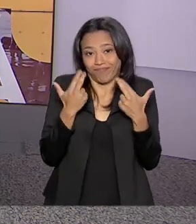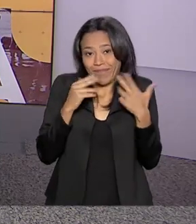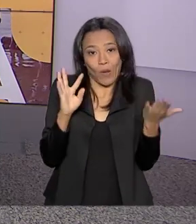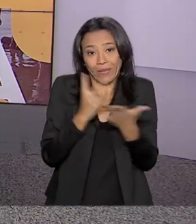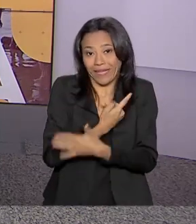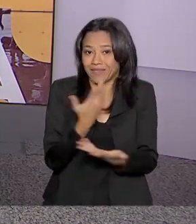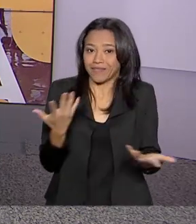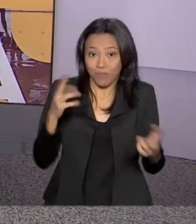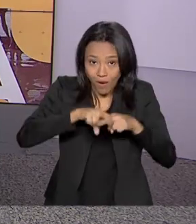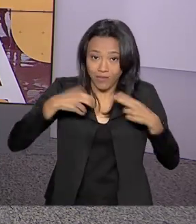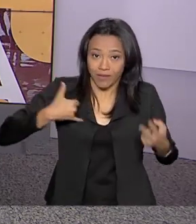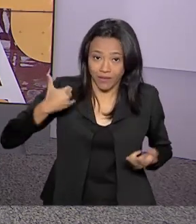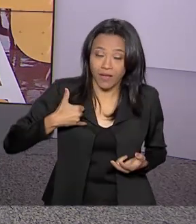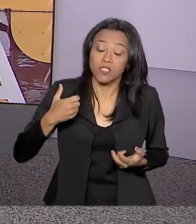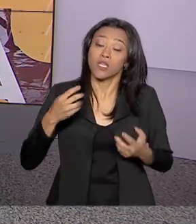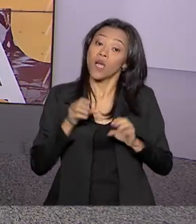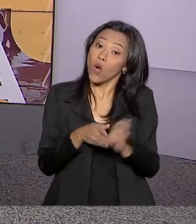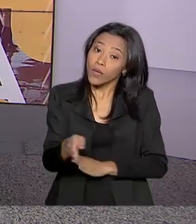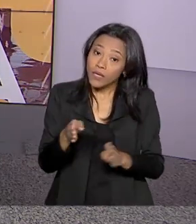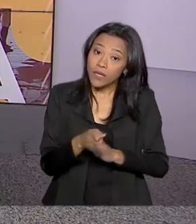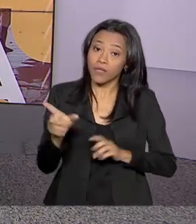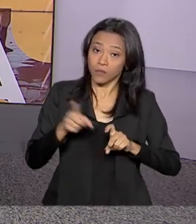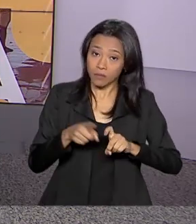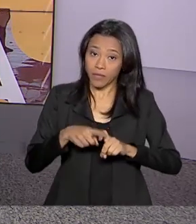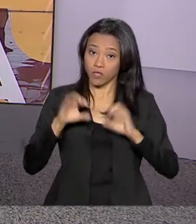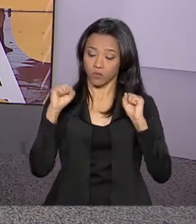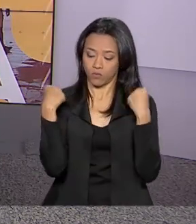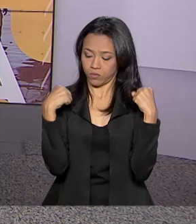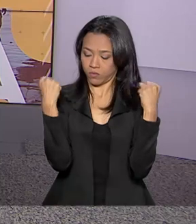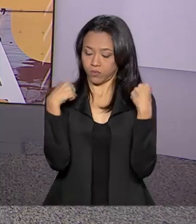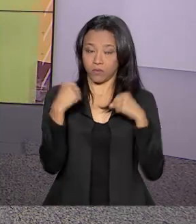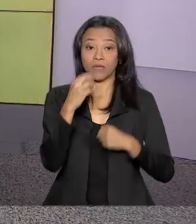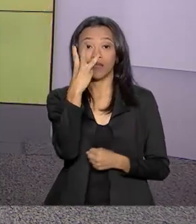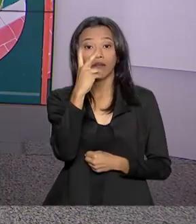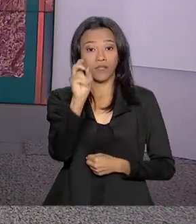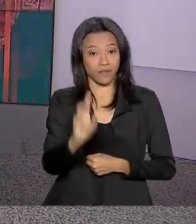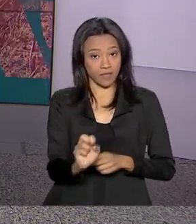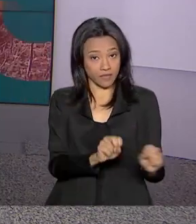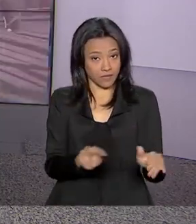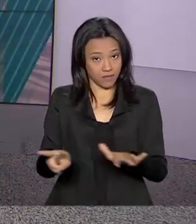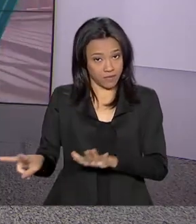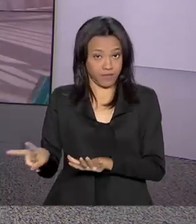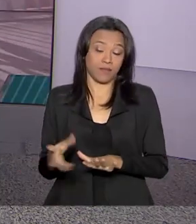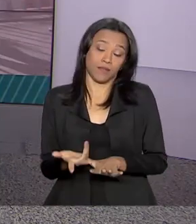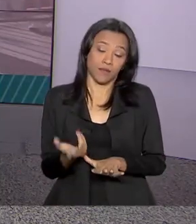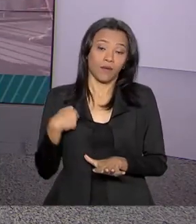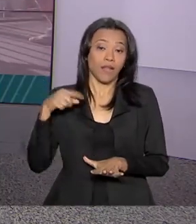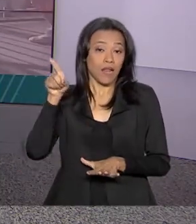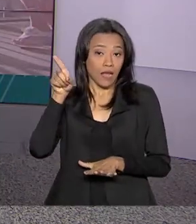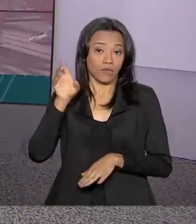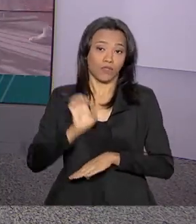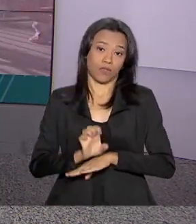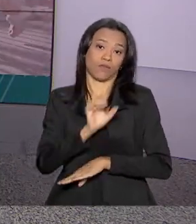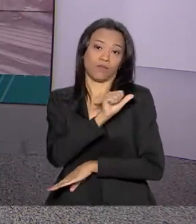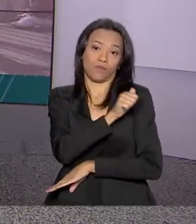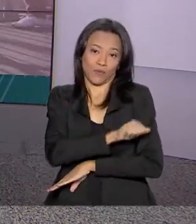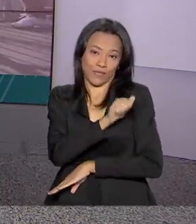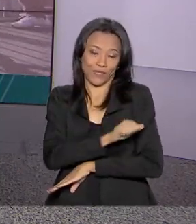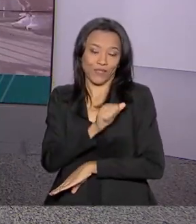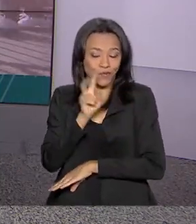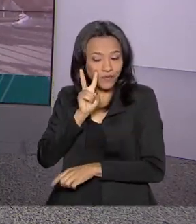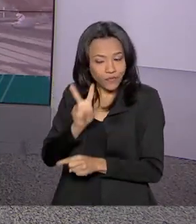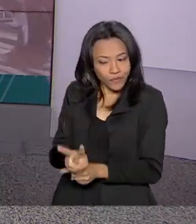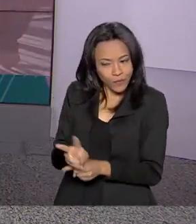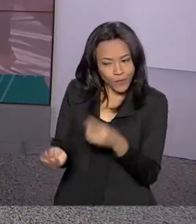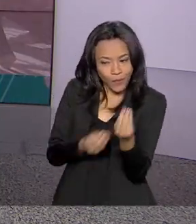os médicos recomendam musculação pelo menos três vezes por semana. No Rio de Janeiro, o repórter Tiago Pimenta conferiu uma sessão de